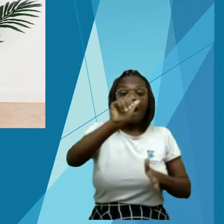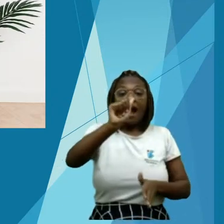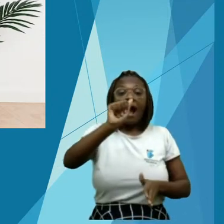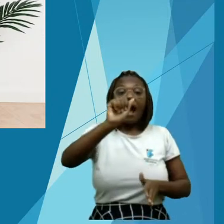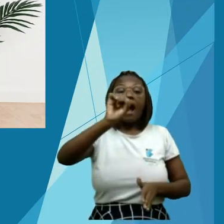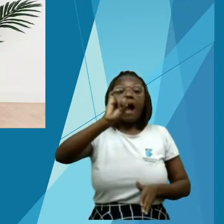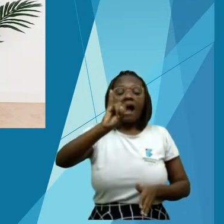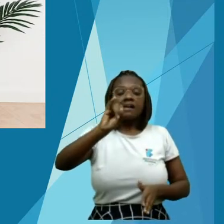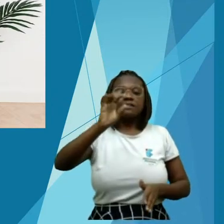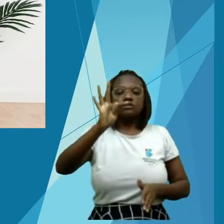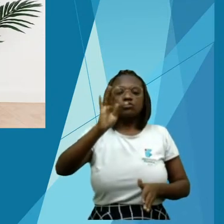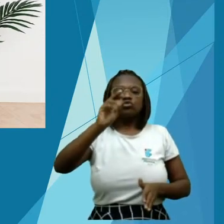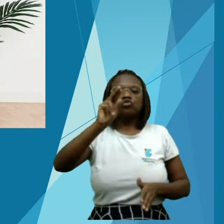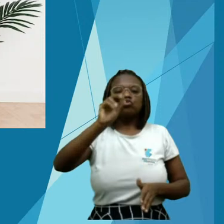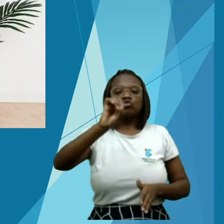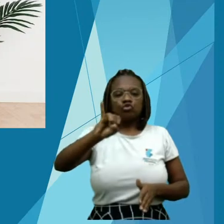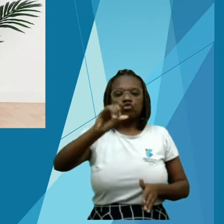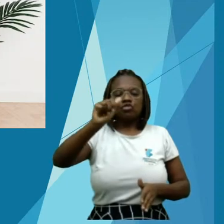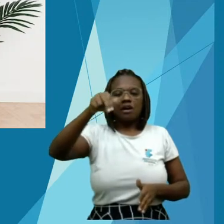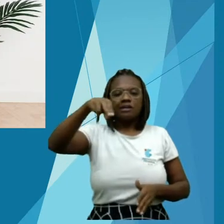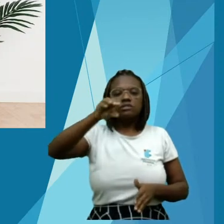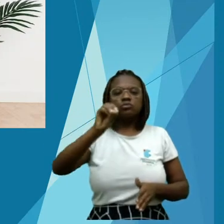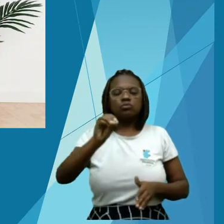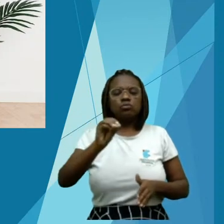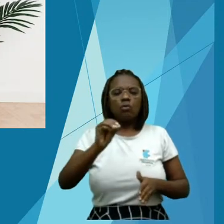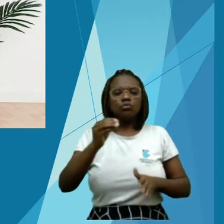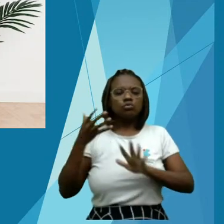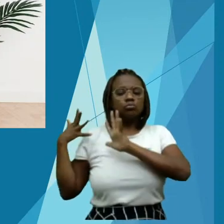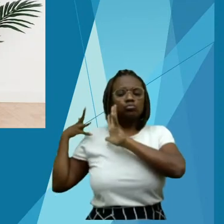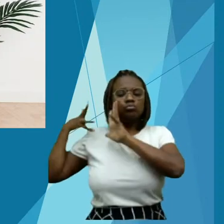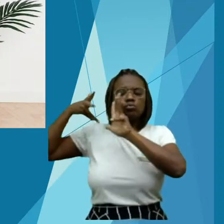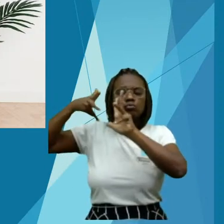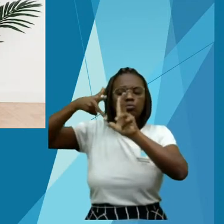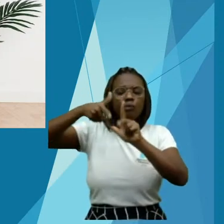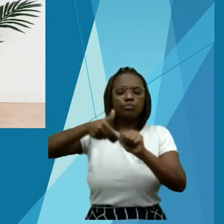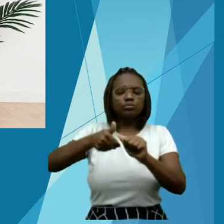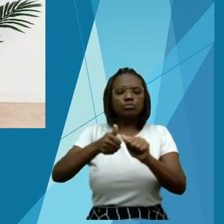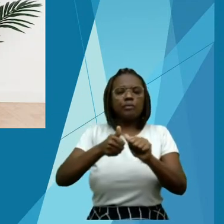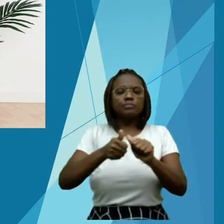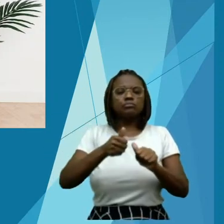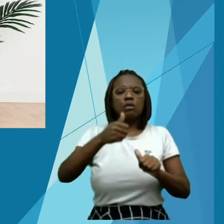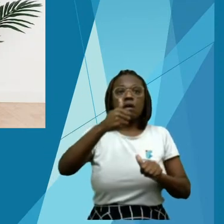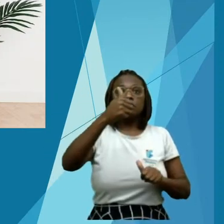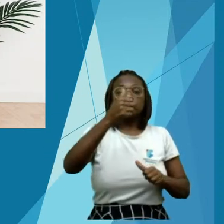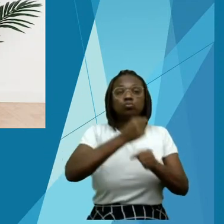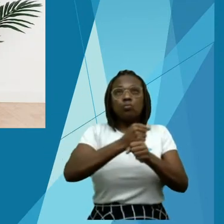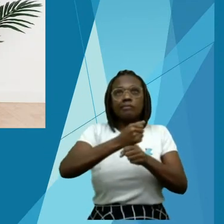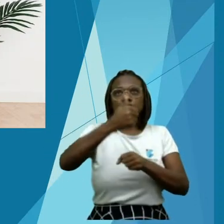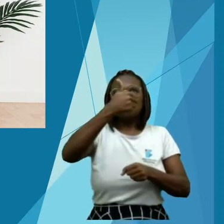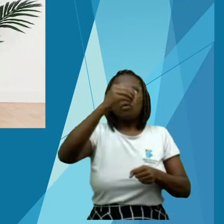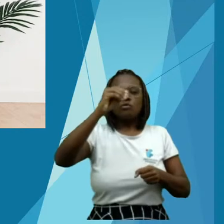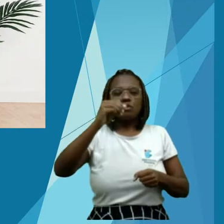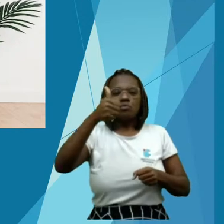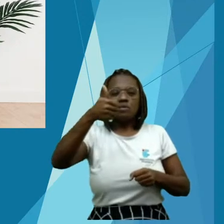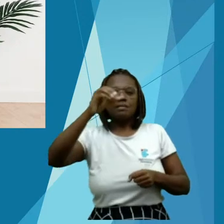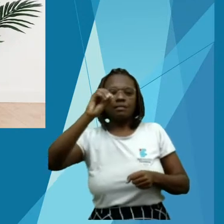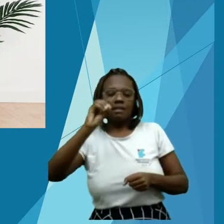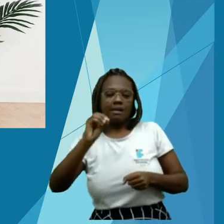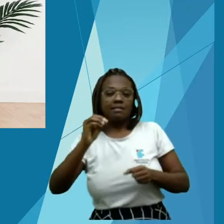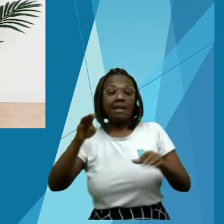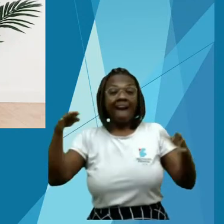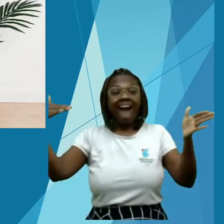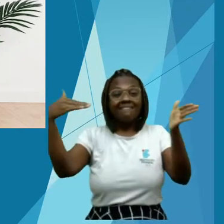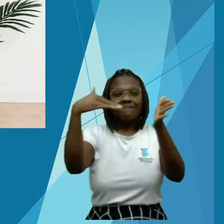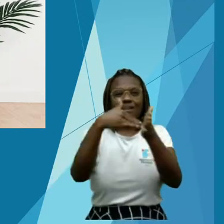motivam o deslocamento dos haitianos a saírem do seu país de origem e os